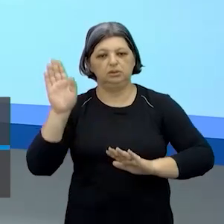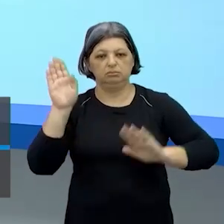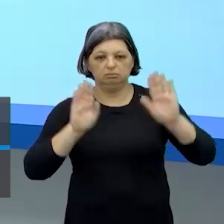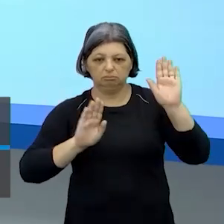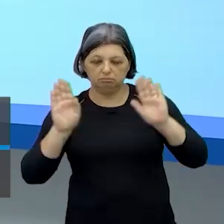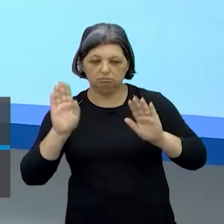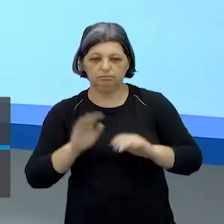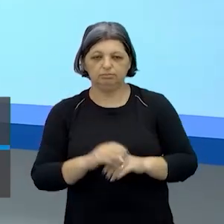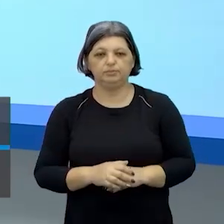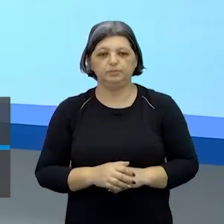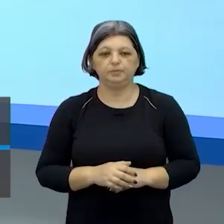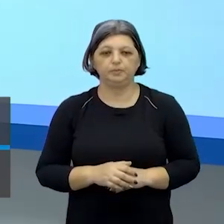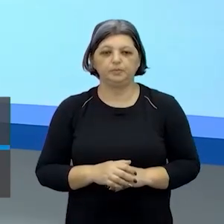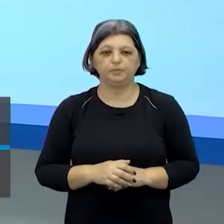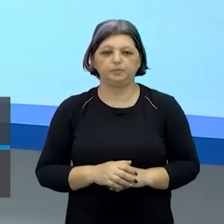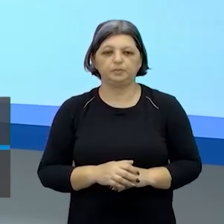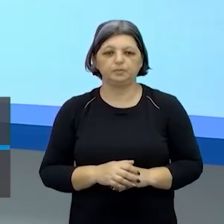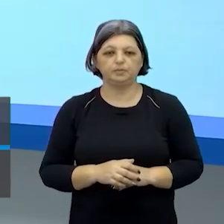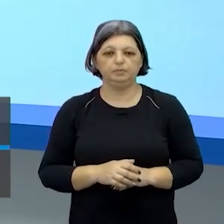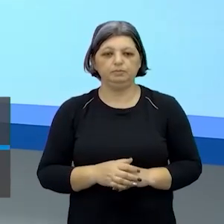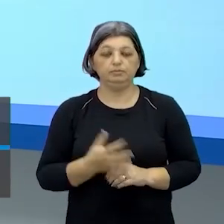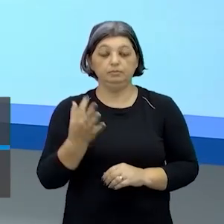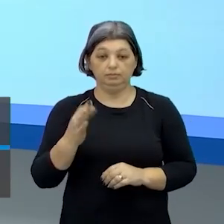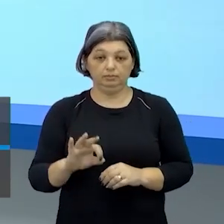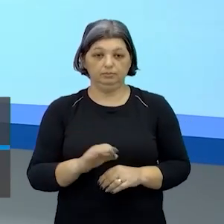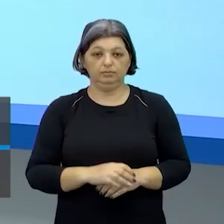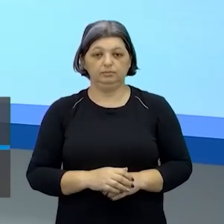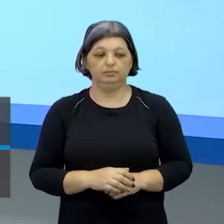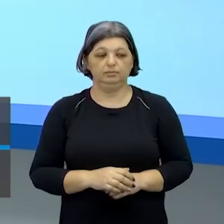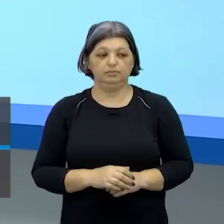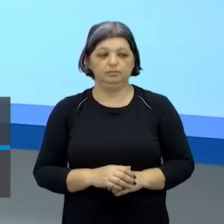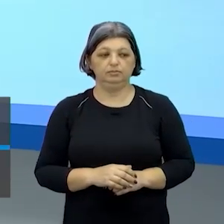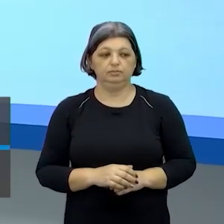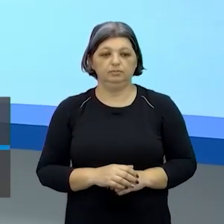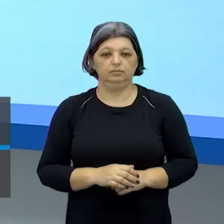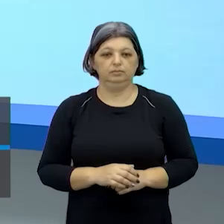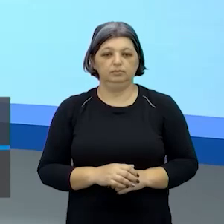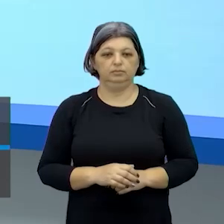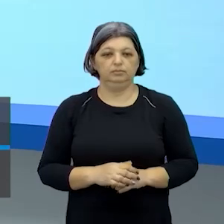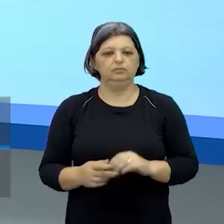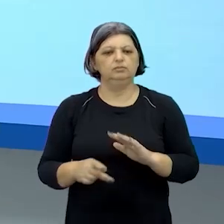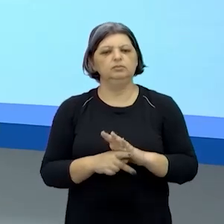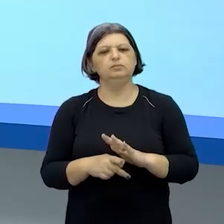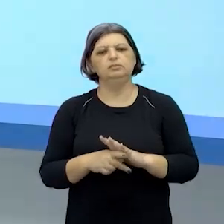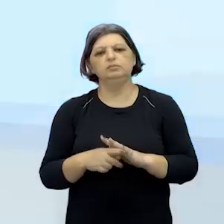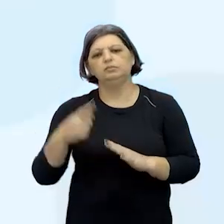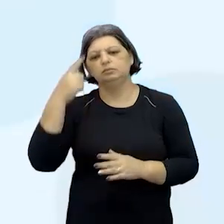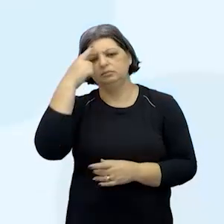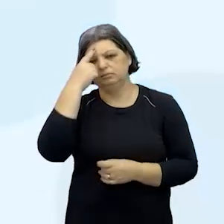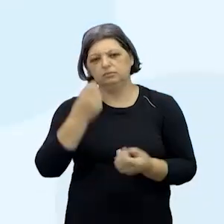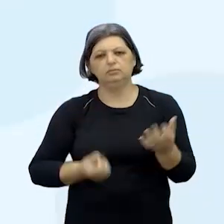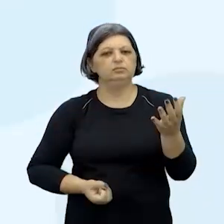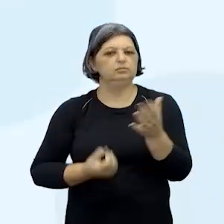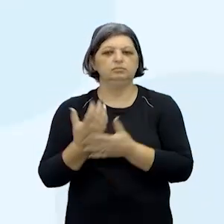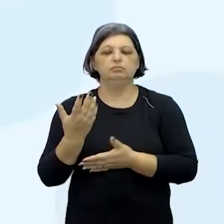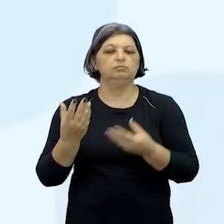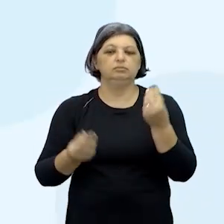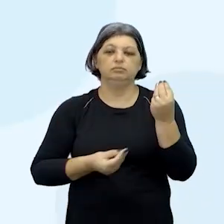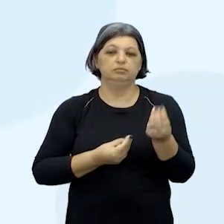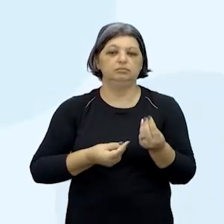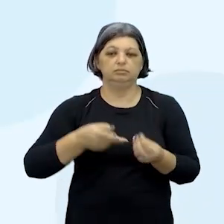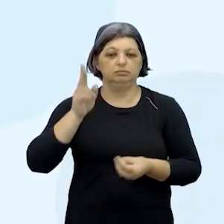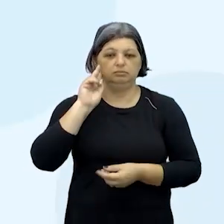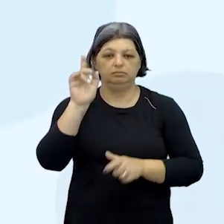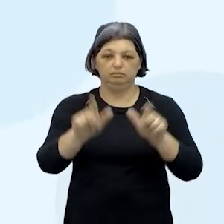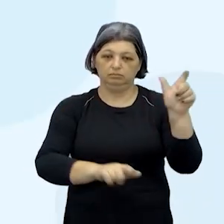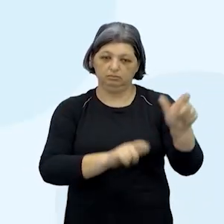isso foram sobre isso certo então construindo um personagem que que a gente vai usar hibridismo